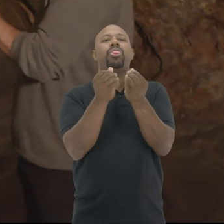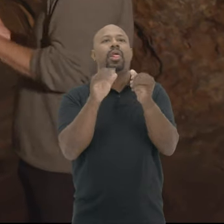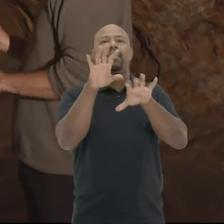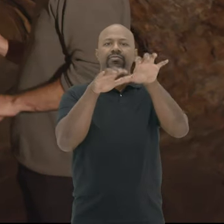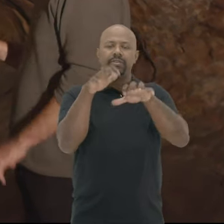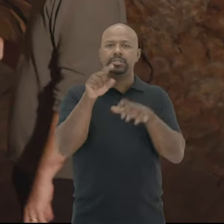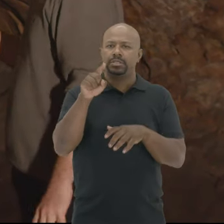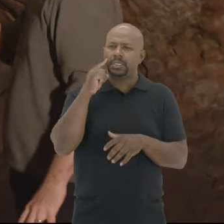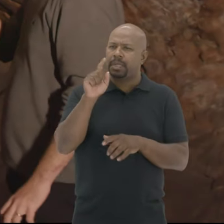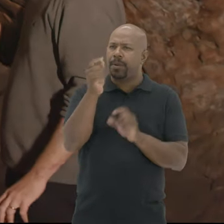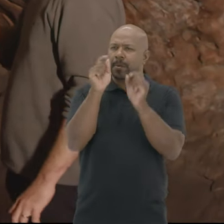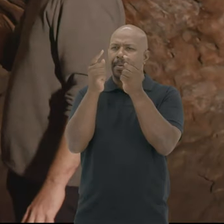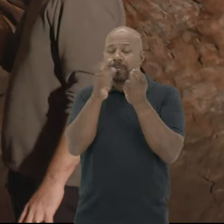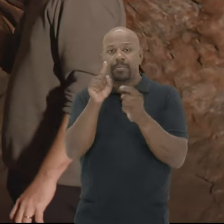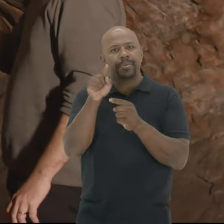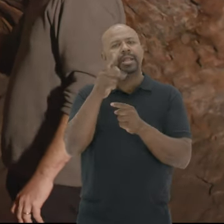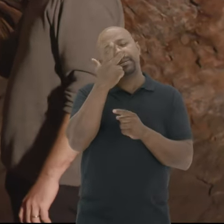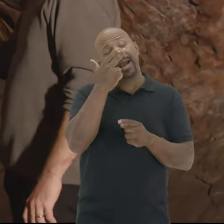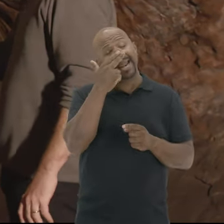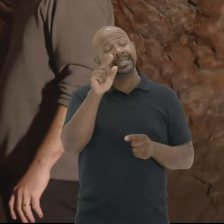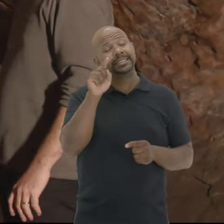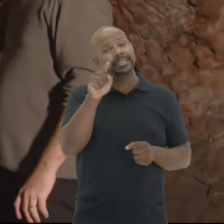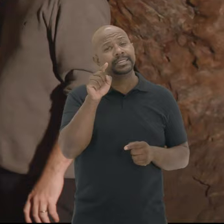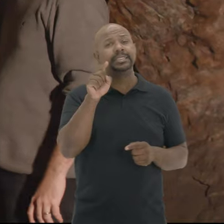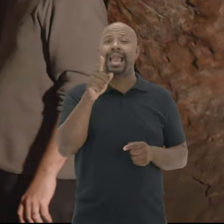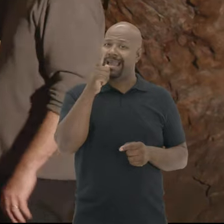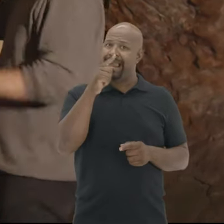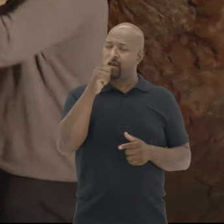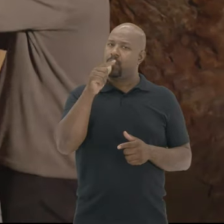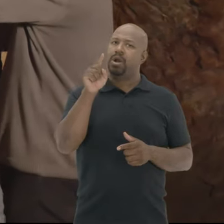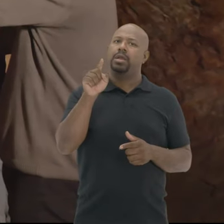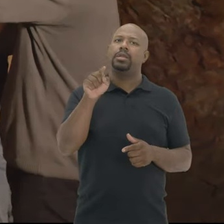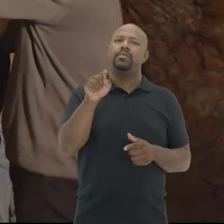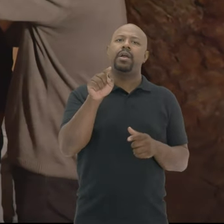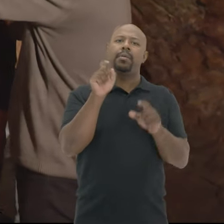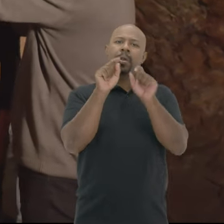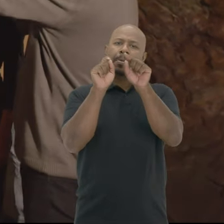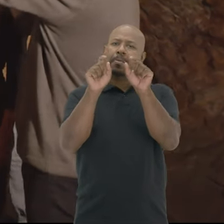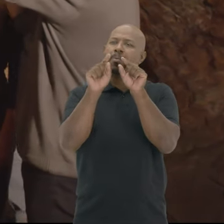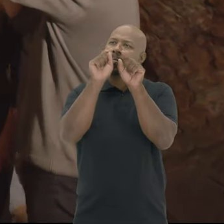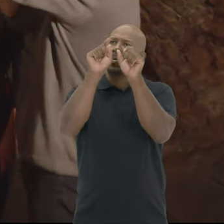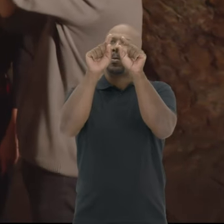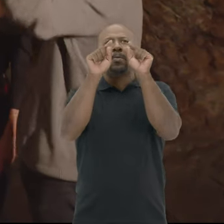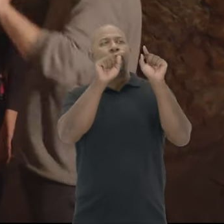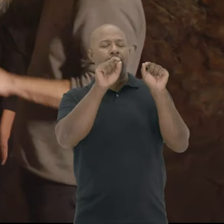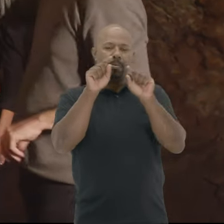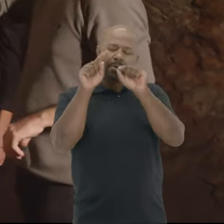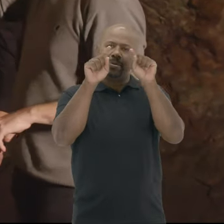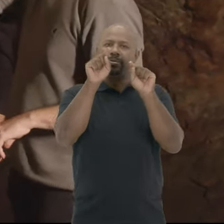Se perderia com o tempo E esses buraquinhos? Pois é Parece ser da água Que vai percolando E vai formando